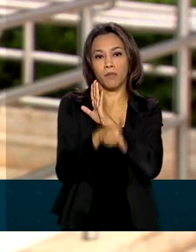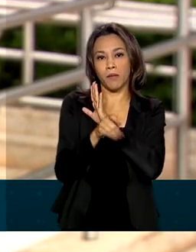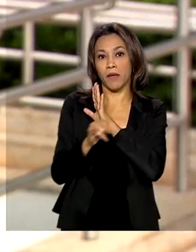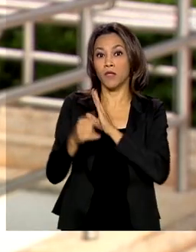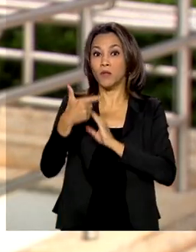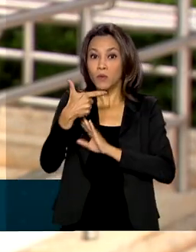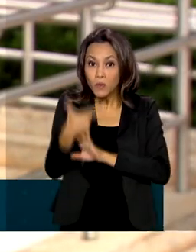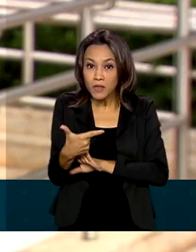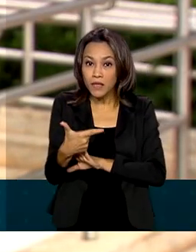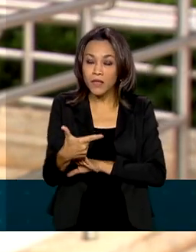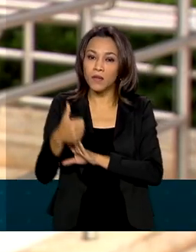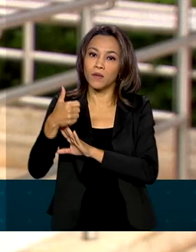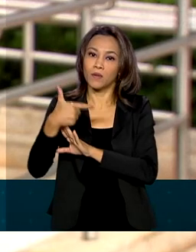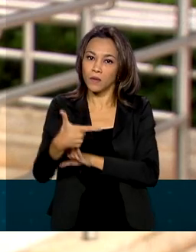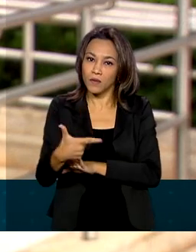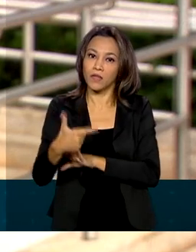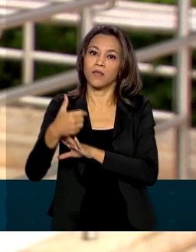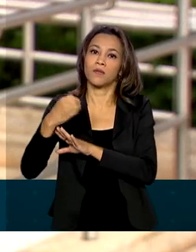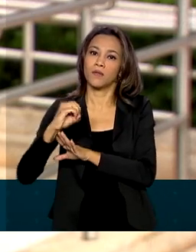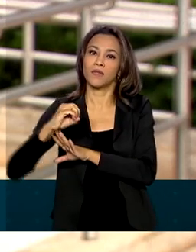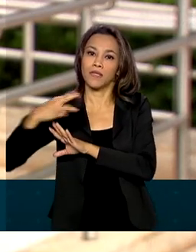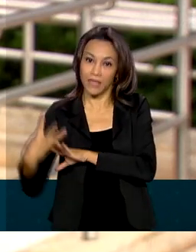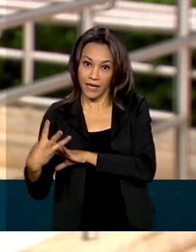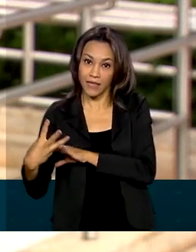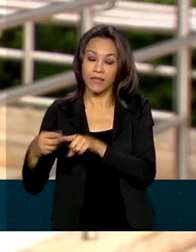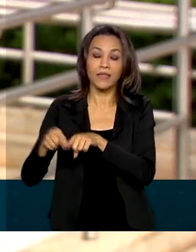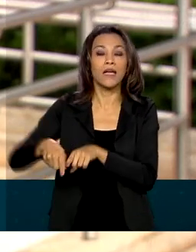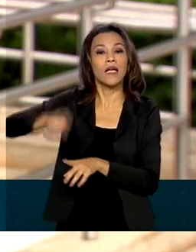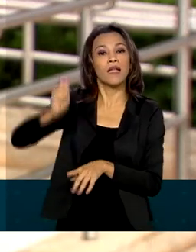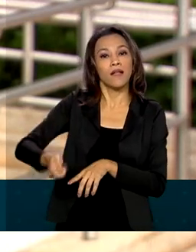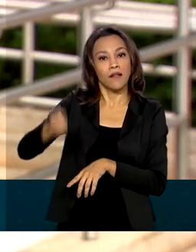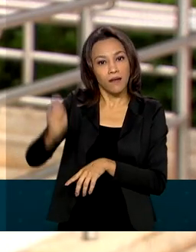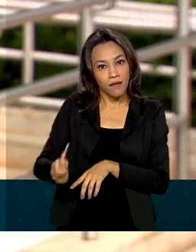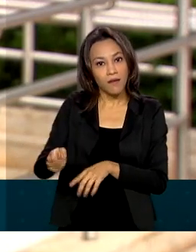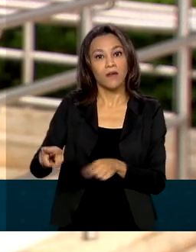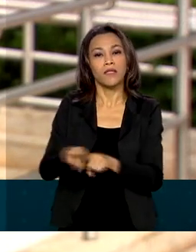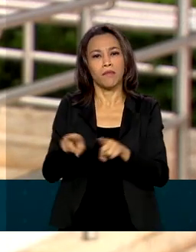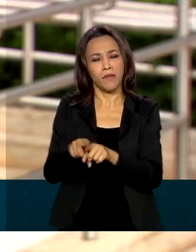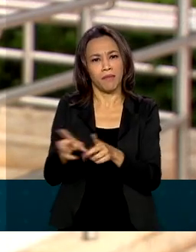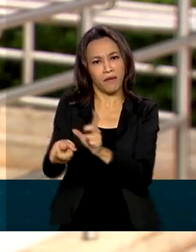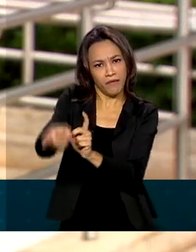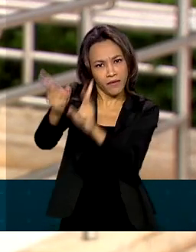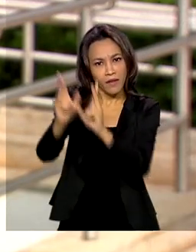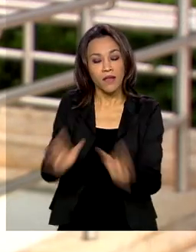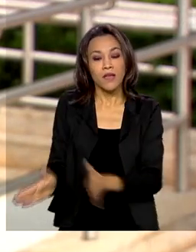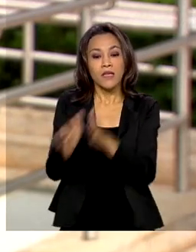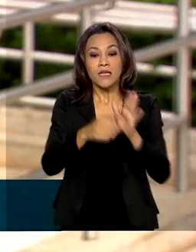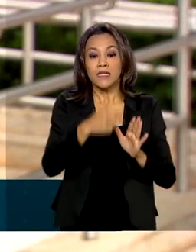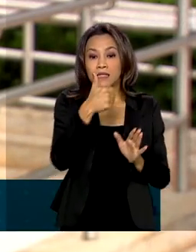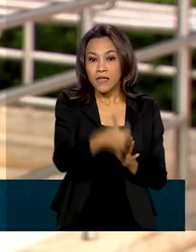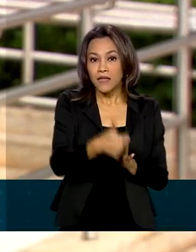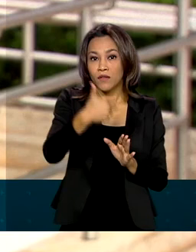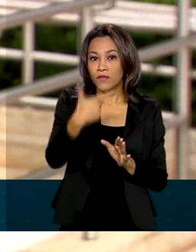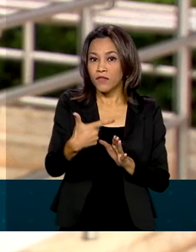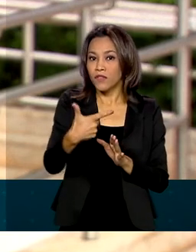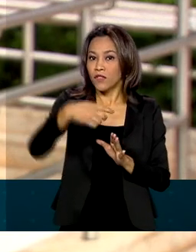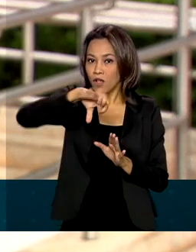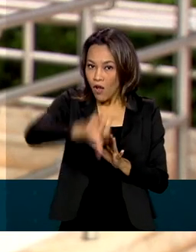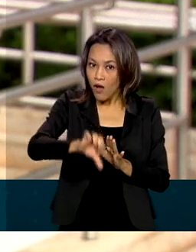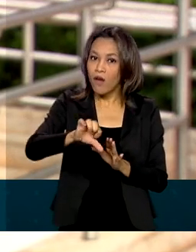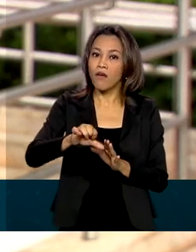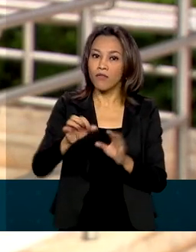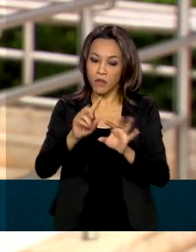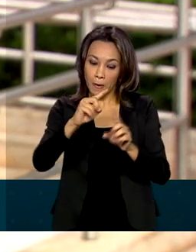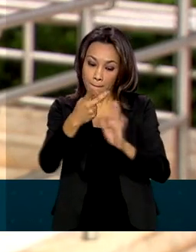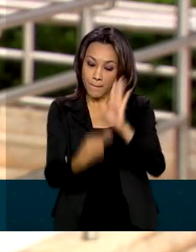projetos de concessões, renovações e privatizações. 129 projetos estão programados para serem executados